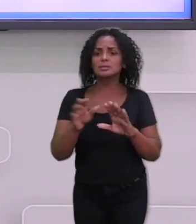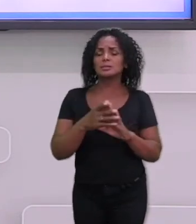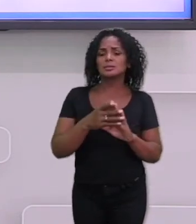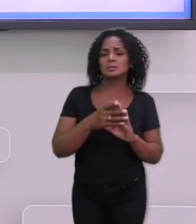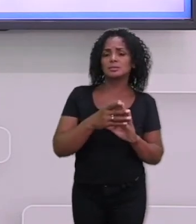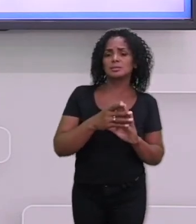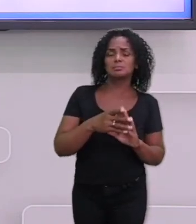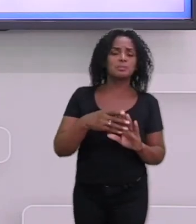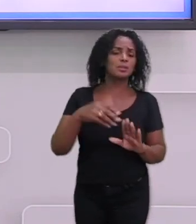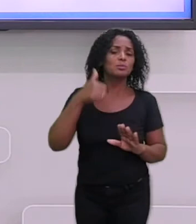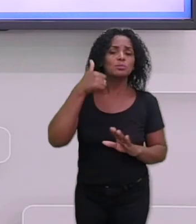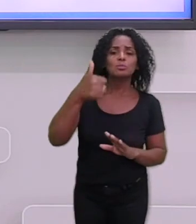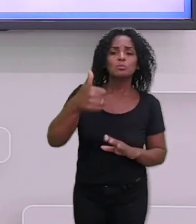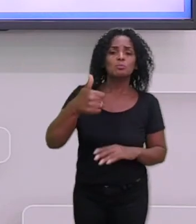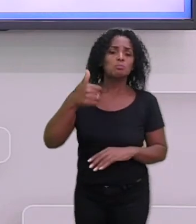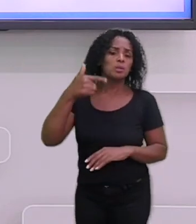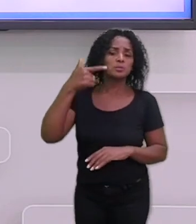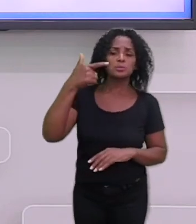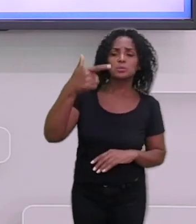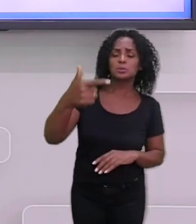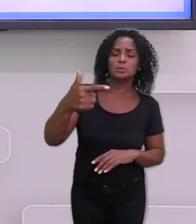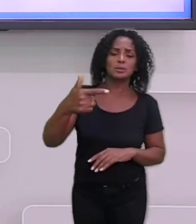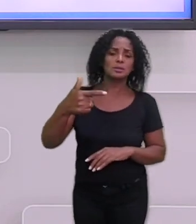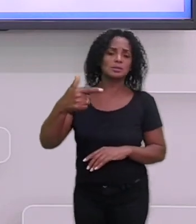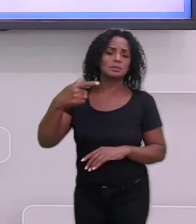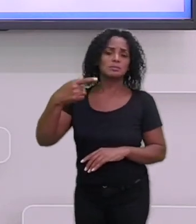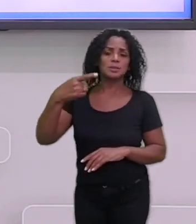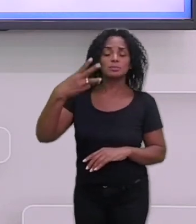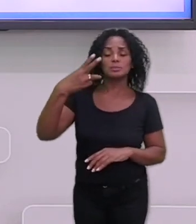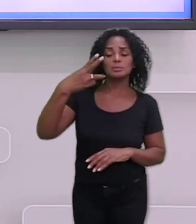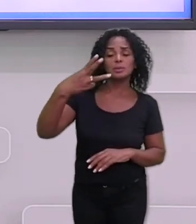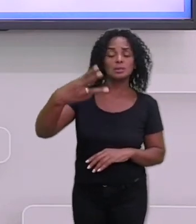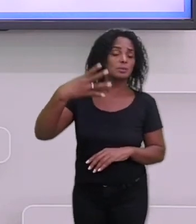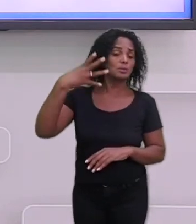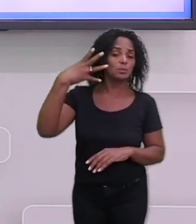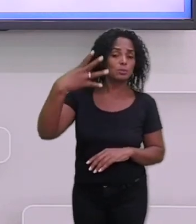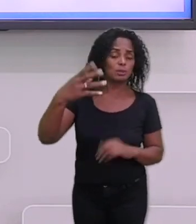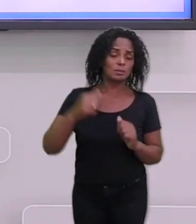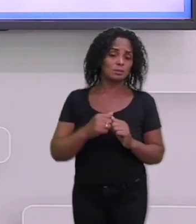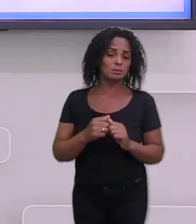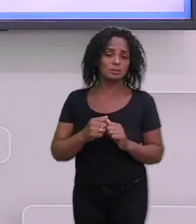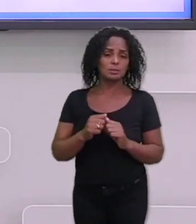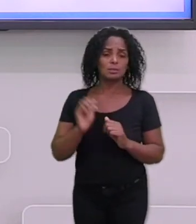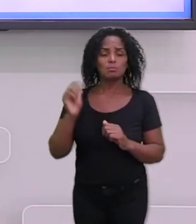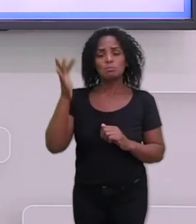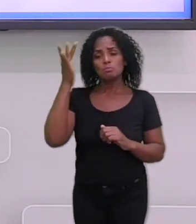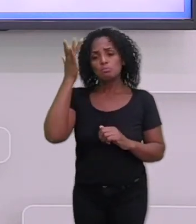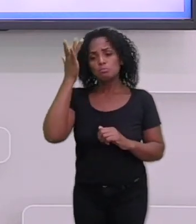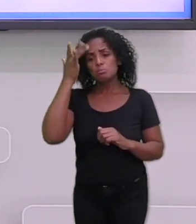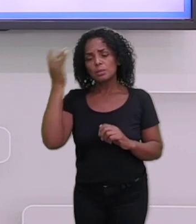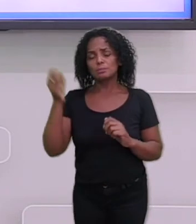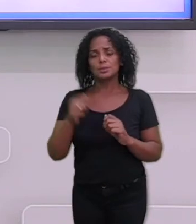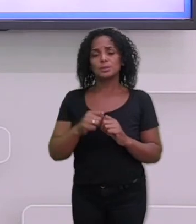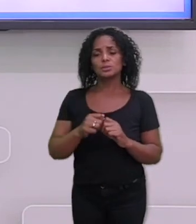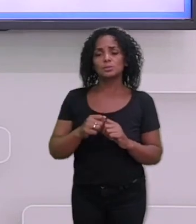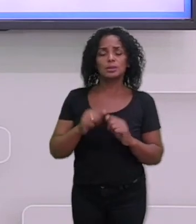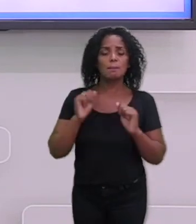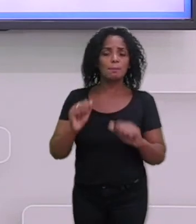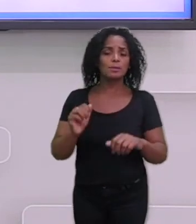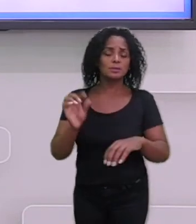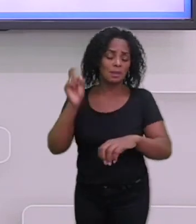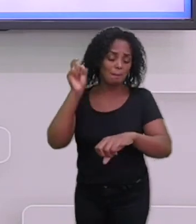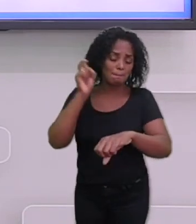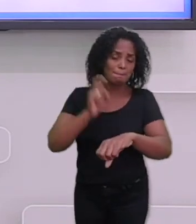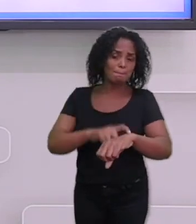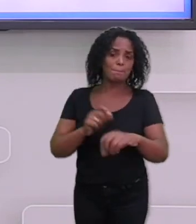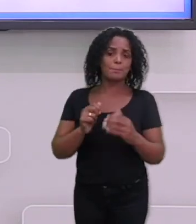pelo 2, 3 e 4. Por quê? Porque uma vez que ela é infectada pelo sorotipo 1, ela é imunizada